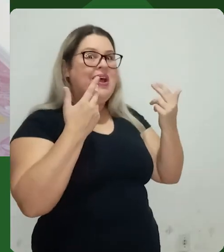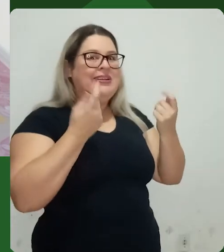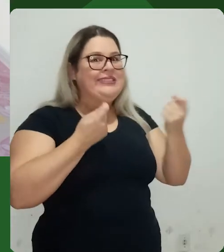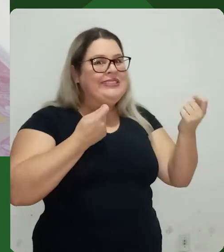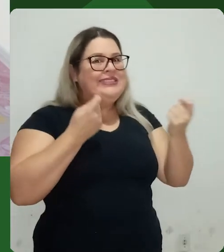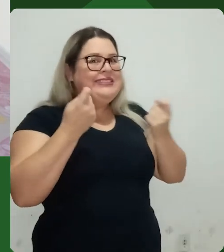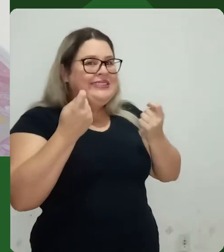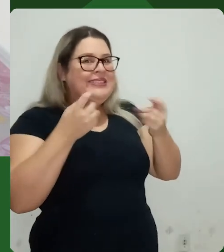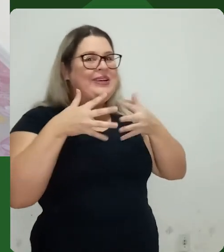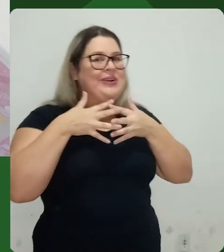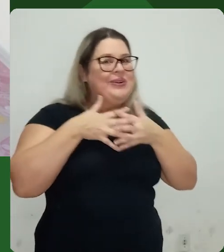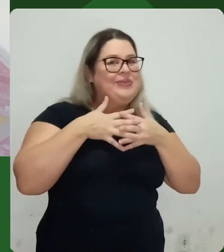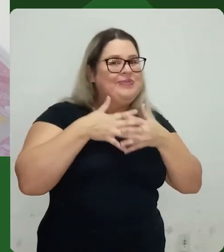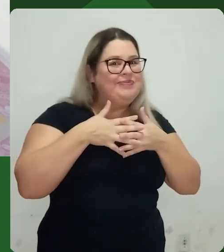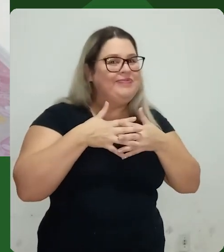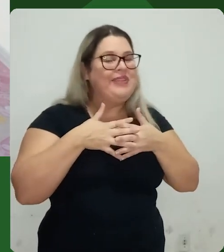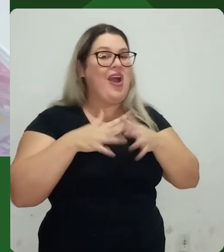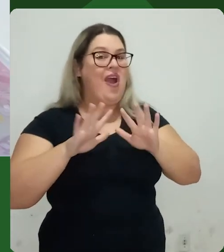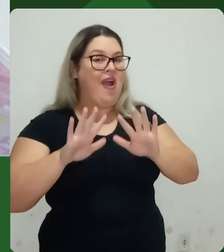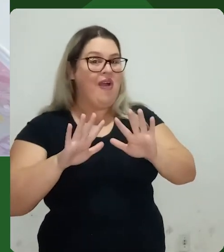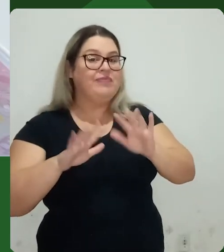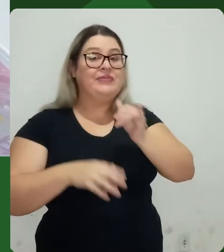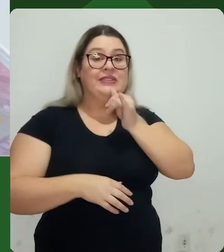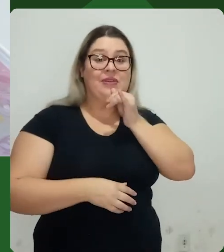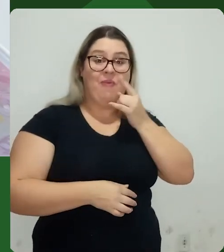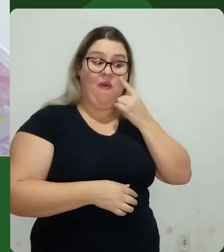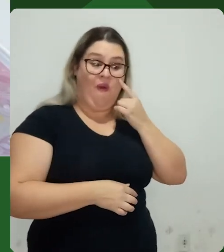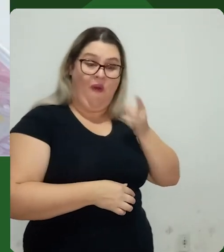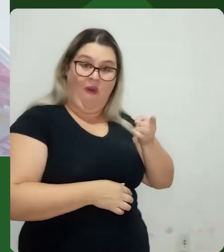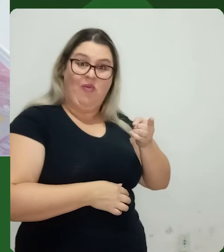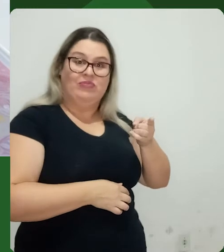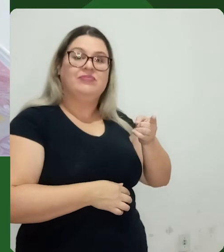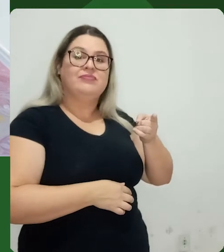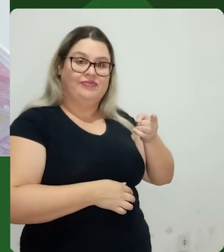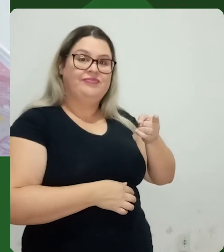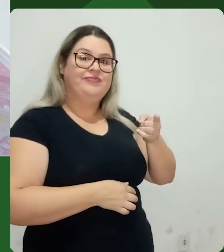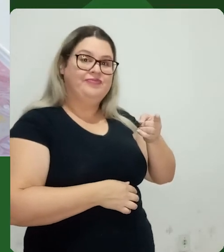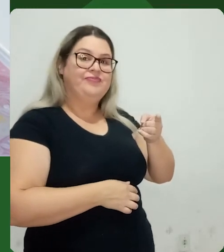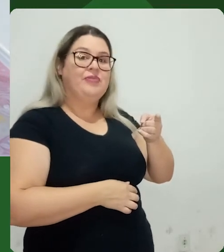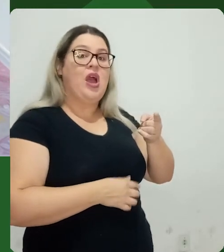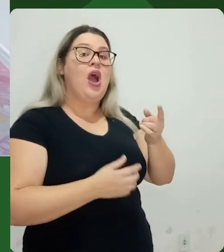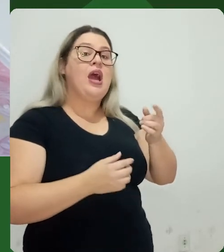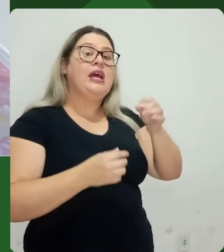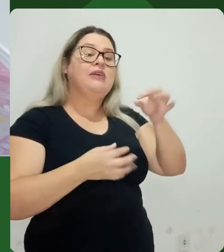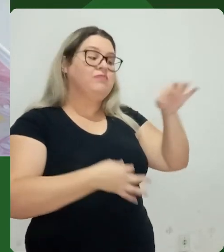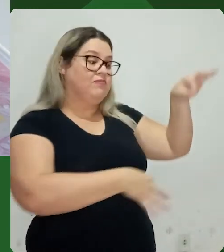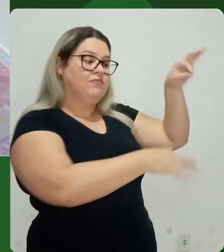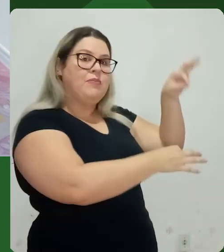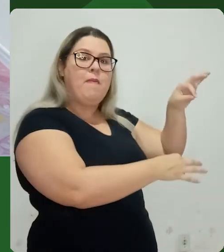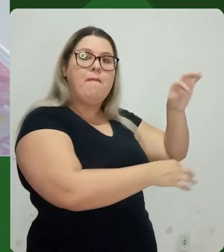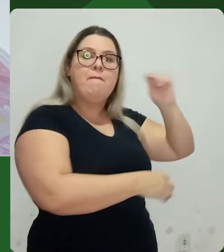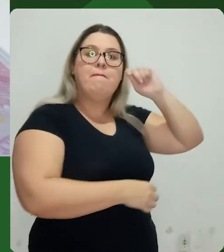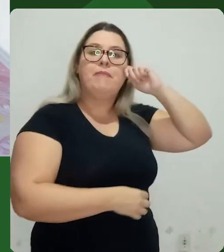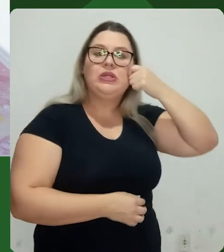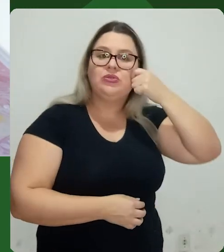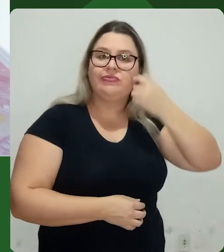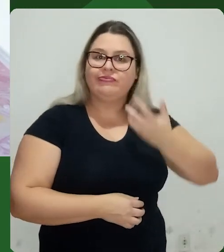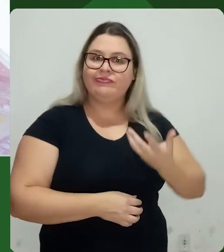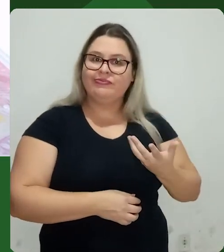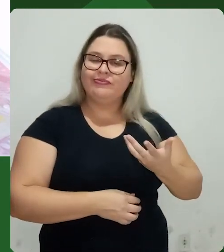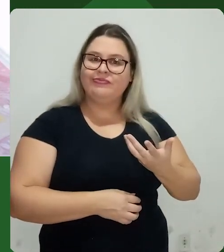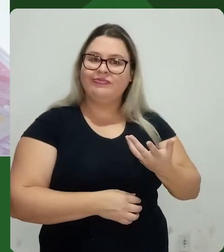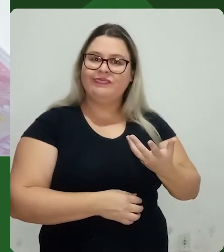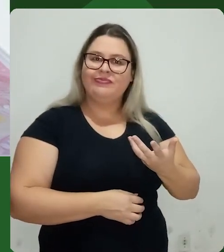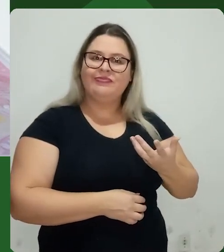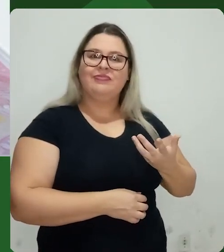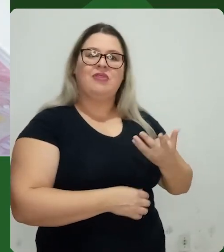sem qualquer tipo de modificação. Eu quero que você veja também a situação inversa. Eu peguei nesse momento um rebatedor que é ao